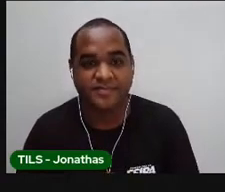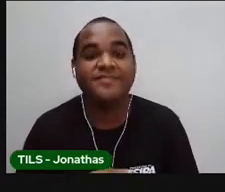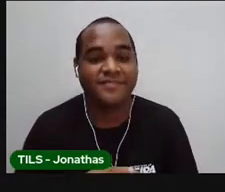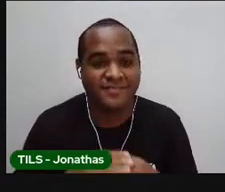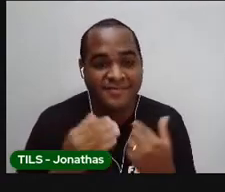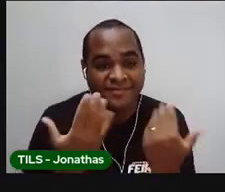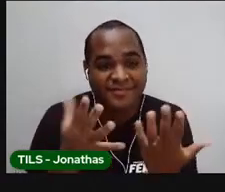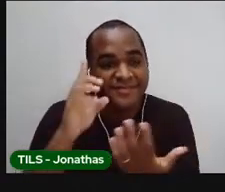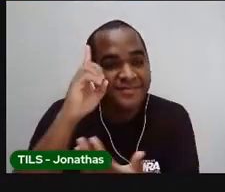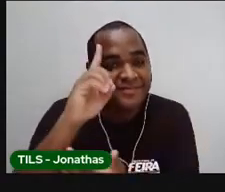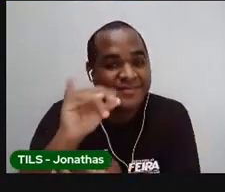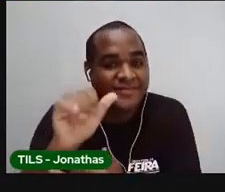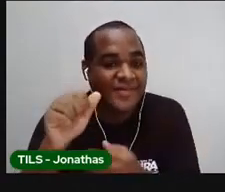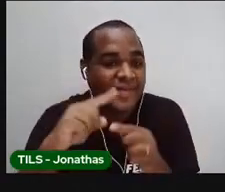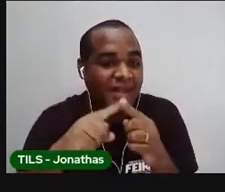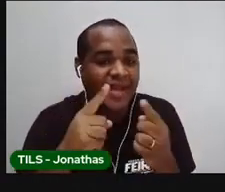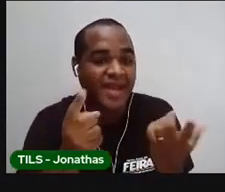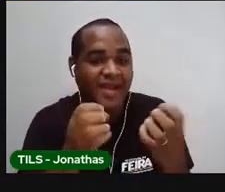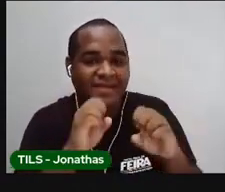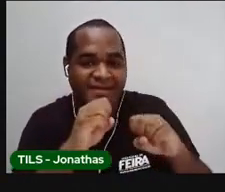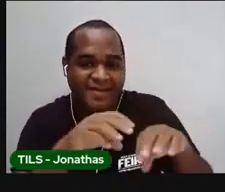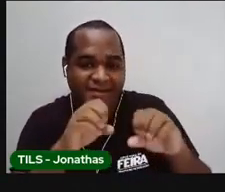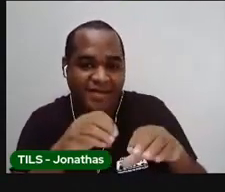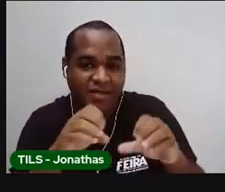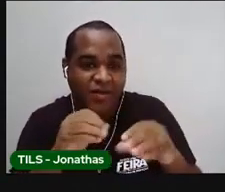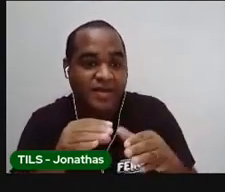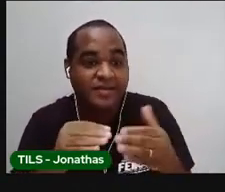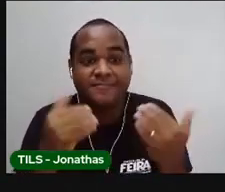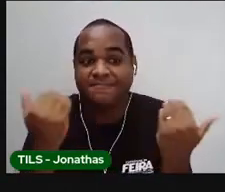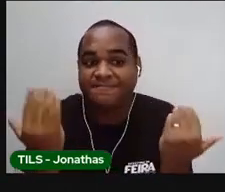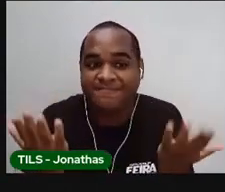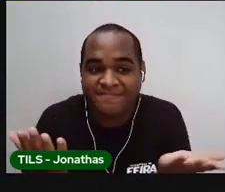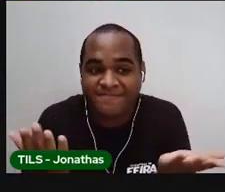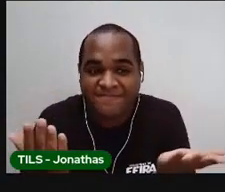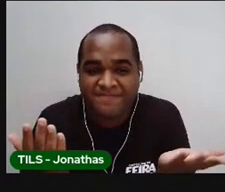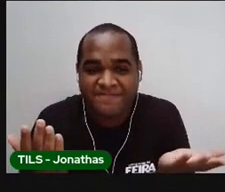Quais das datas serão gravadas as aulas online?